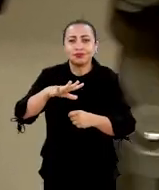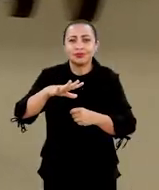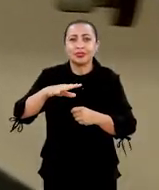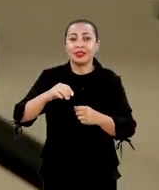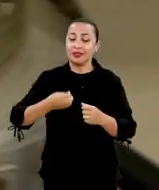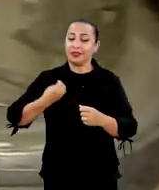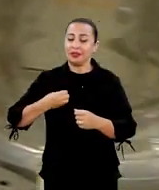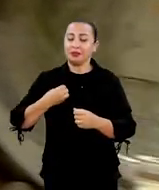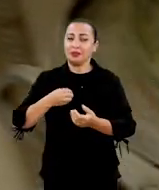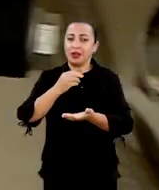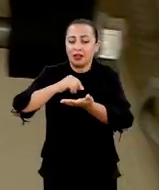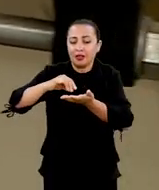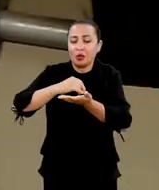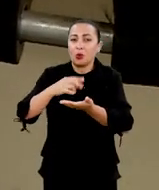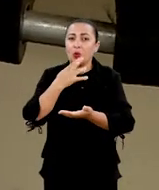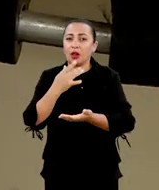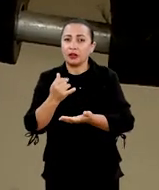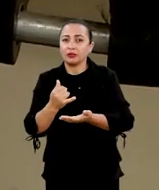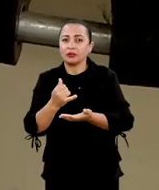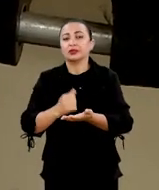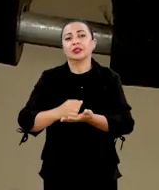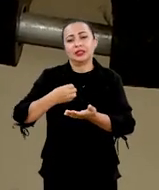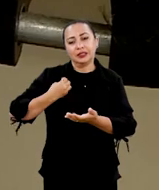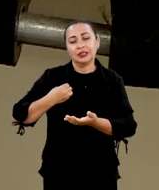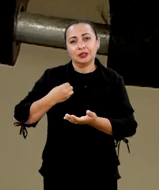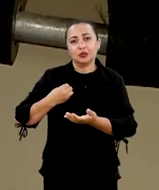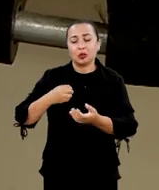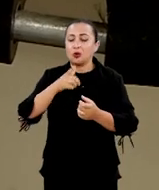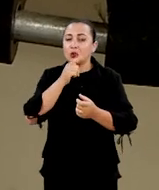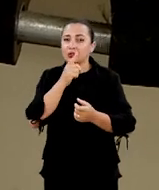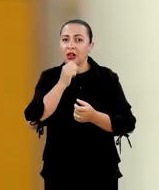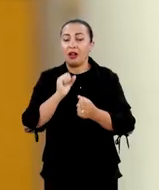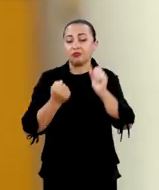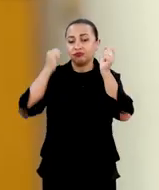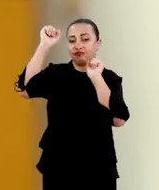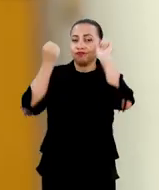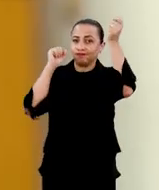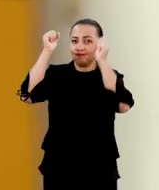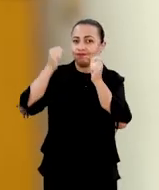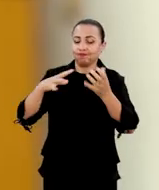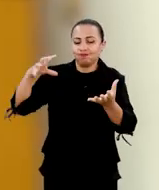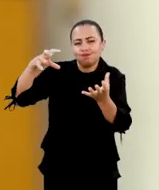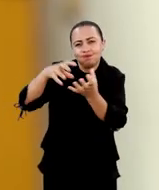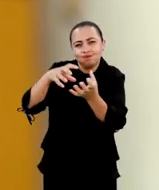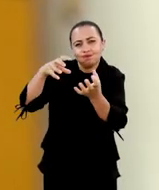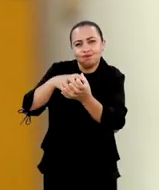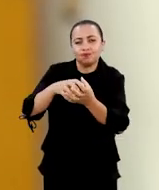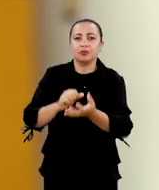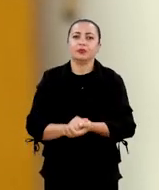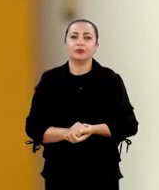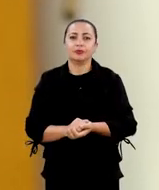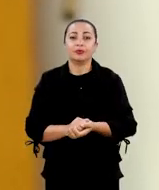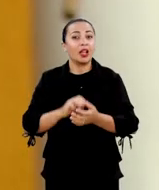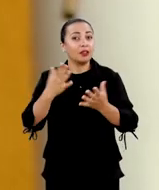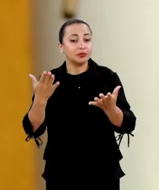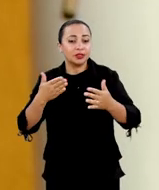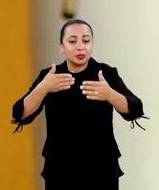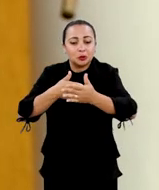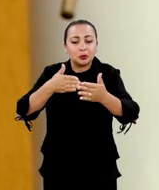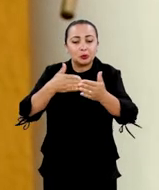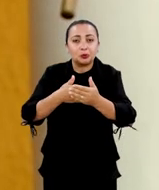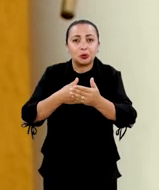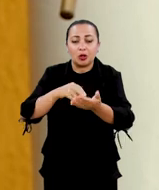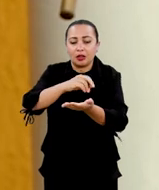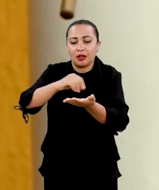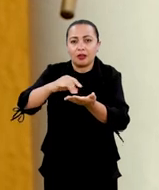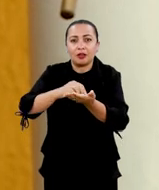virtude da presença de corantes, que estão presentes nesses efluentes em grande concentração. A situação impede que